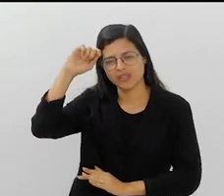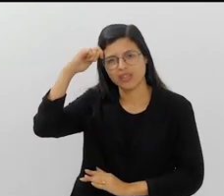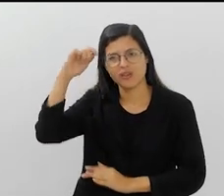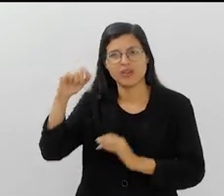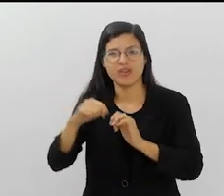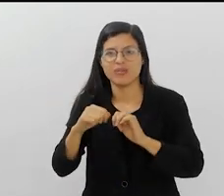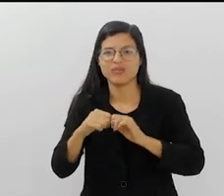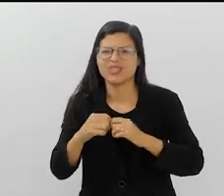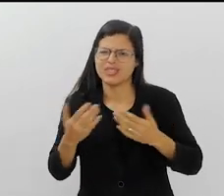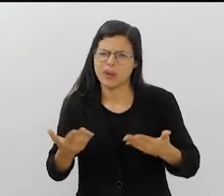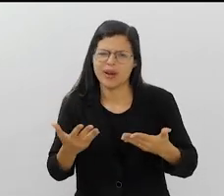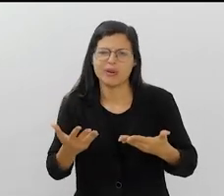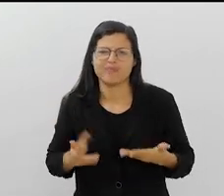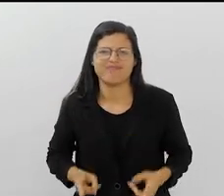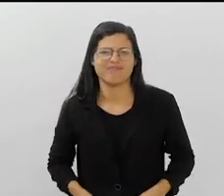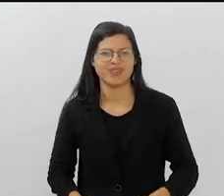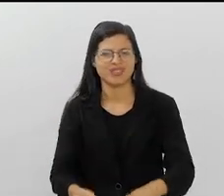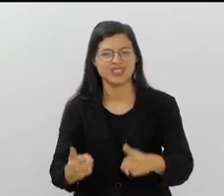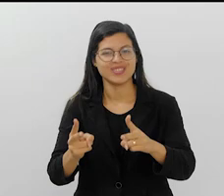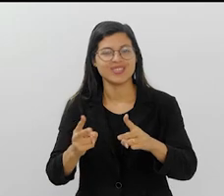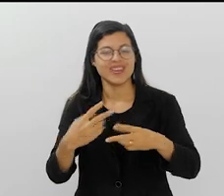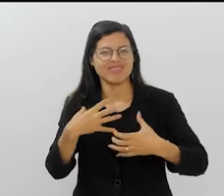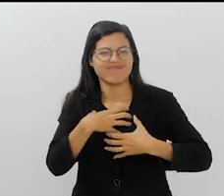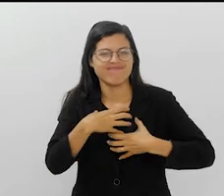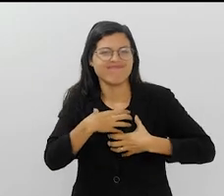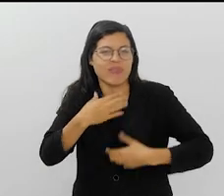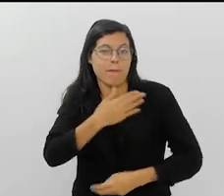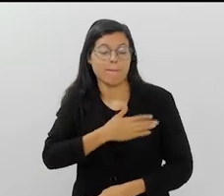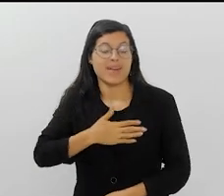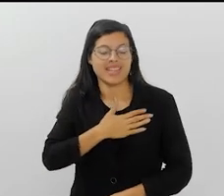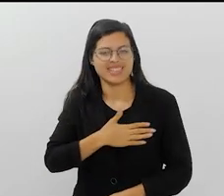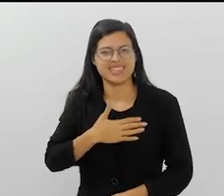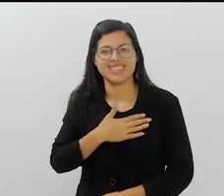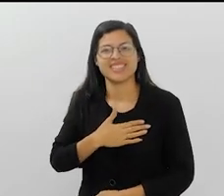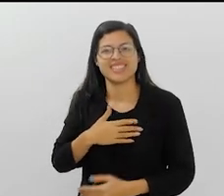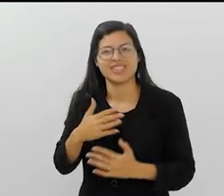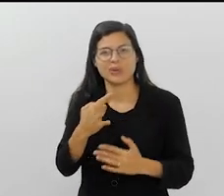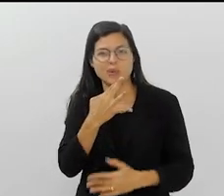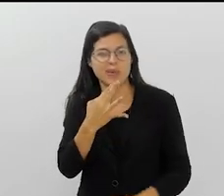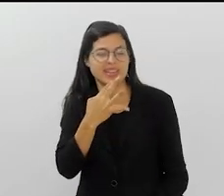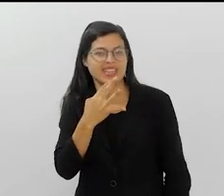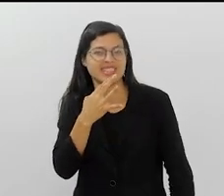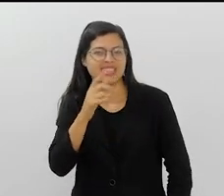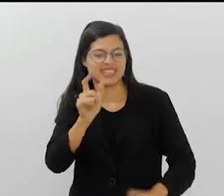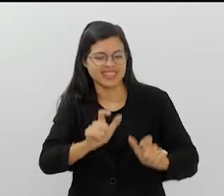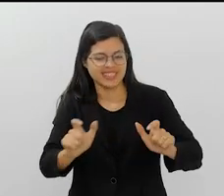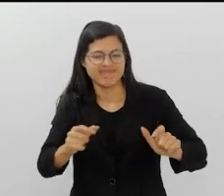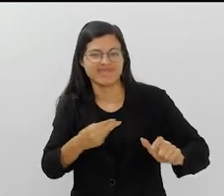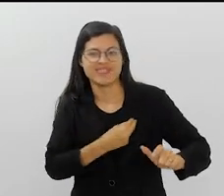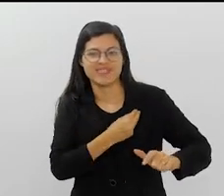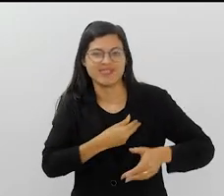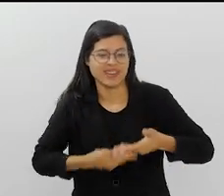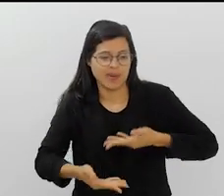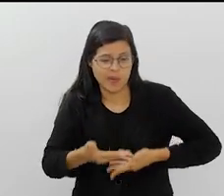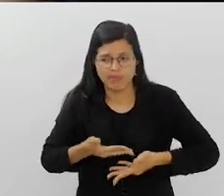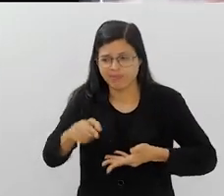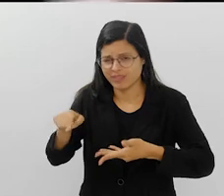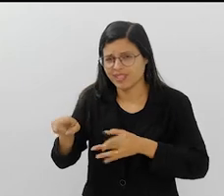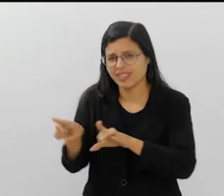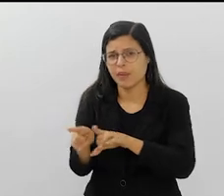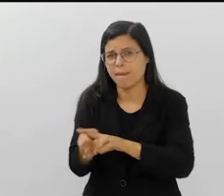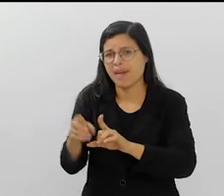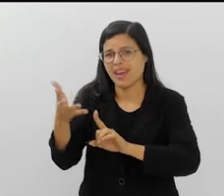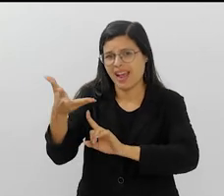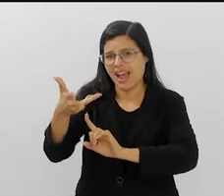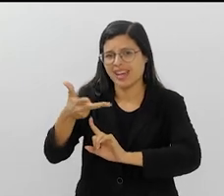isso esse tempo todo e quero continuar fazendo. Porque, pra mim, é uma honra ter esse privilégio de conhecer e conviver com essas pessoas, com artistas como vocês, né? Você,